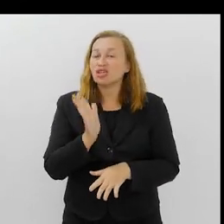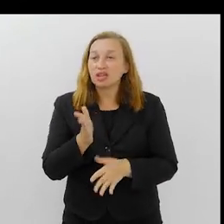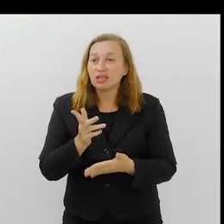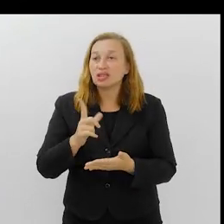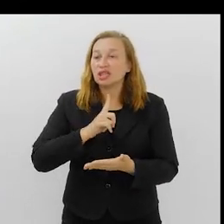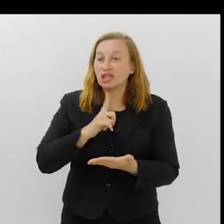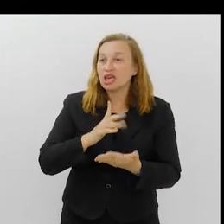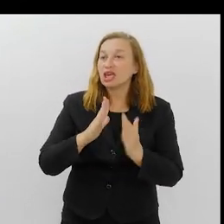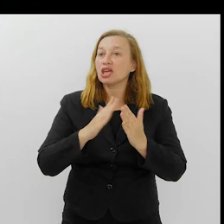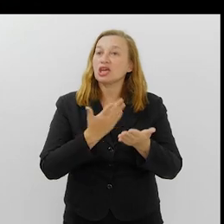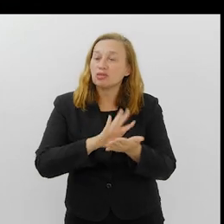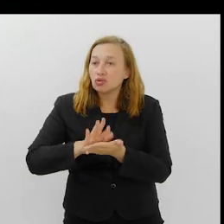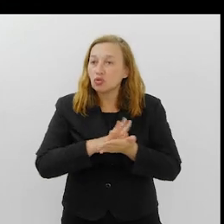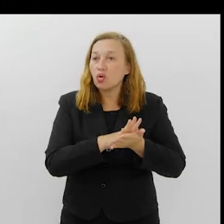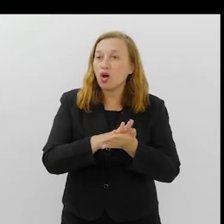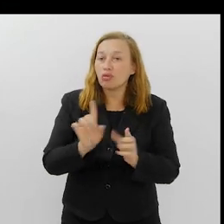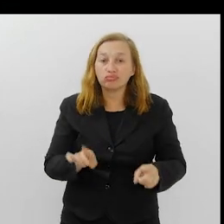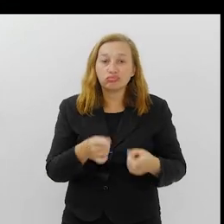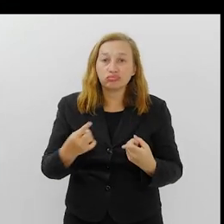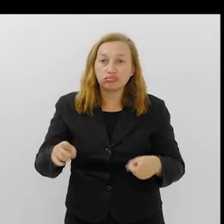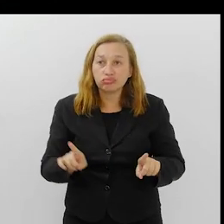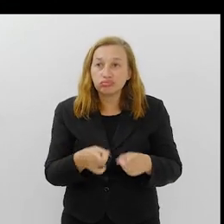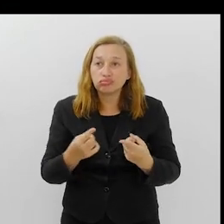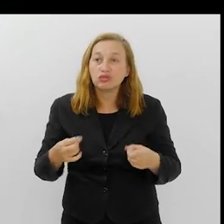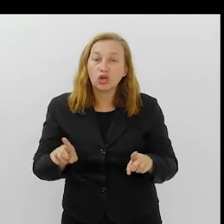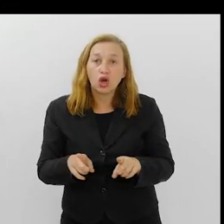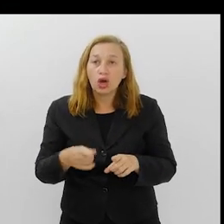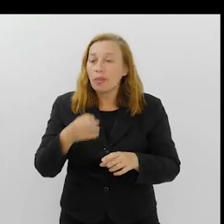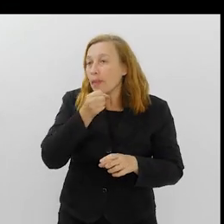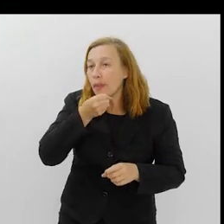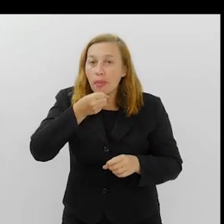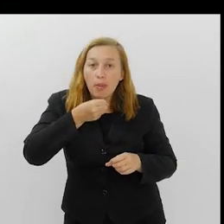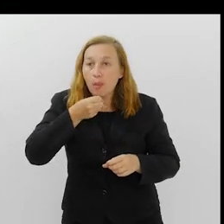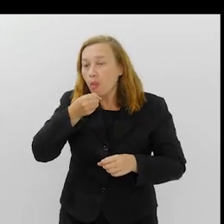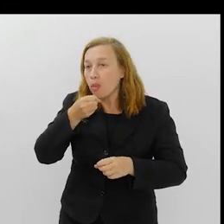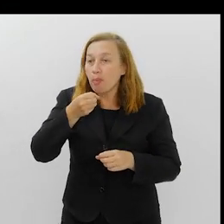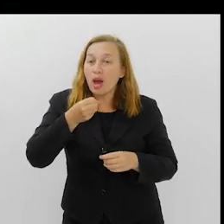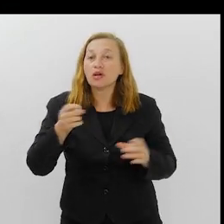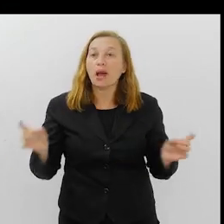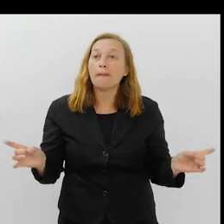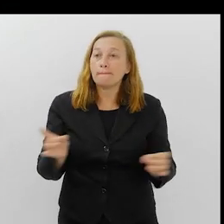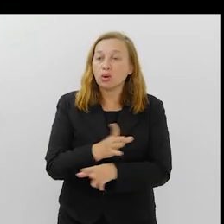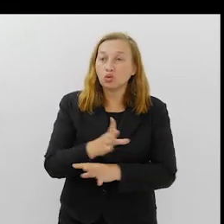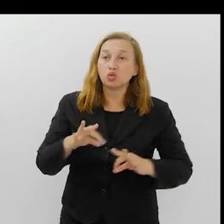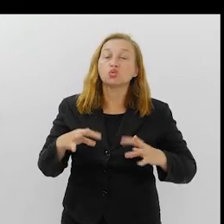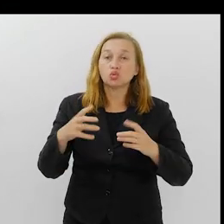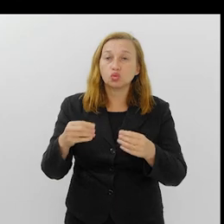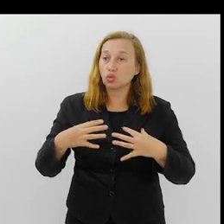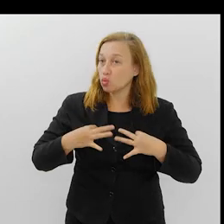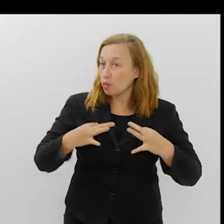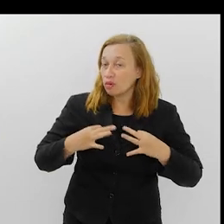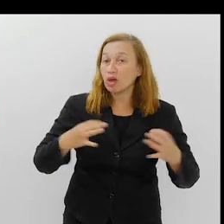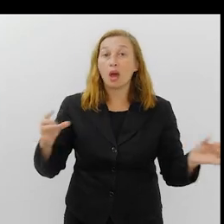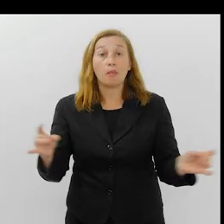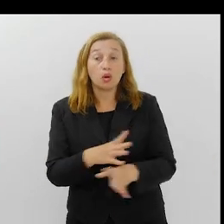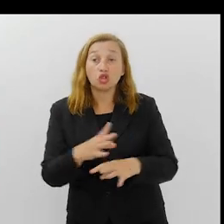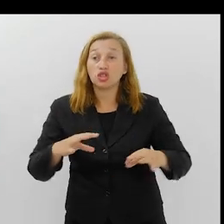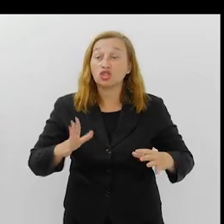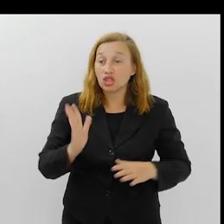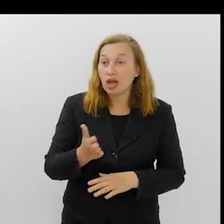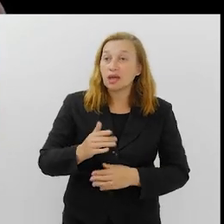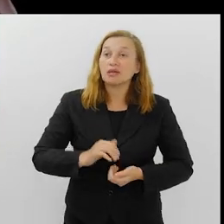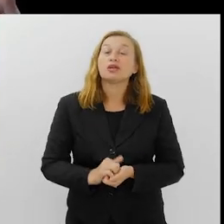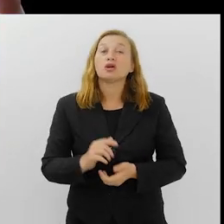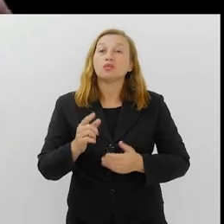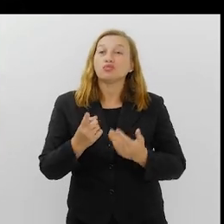Já tem escola aí com alegoria pronta, fantasias sendo lançadas e tudo. Então, mas eu acho que o carnaval